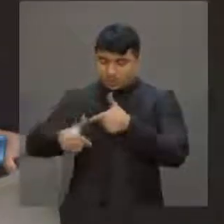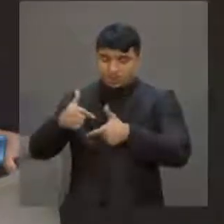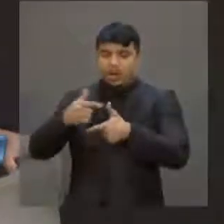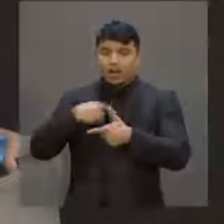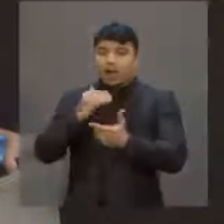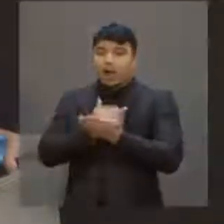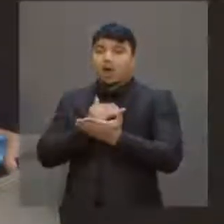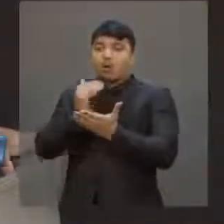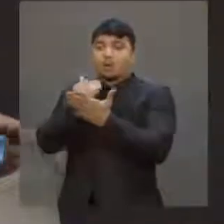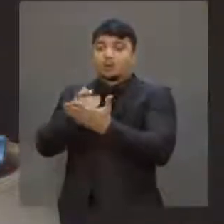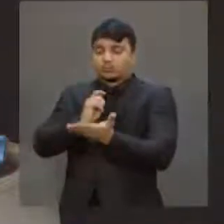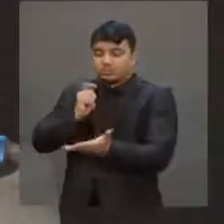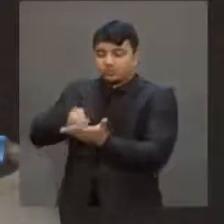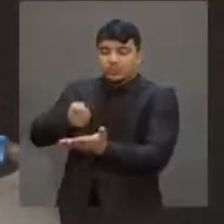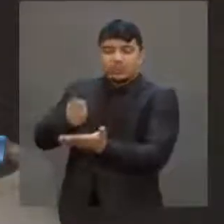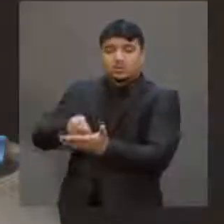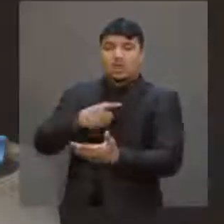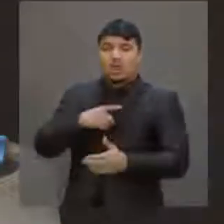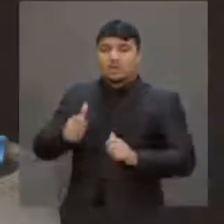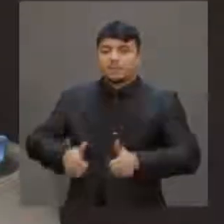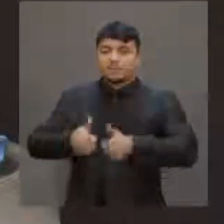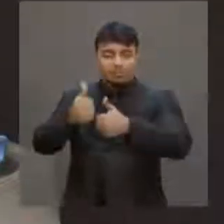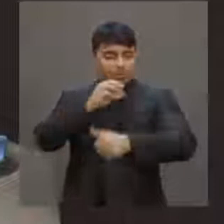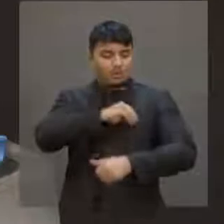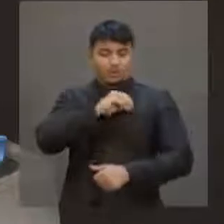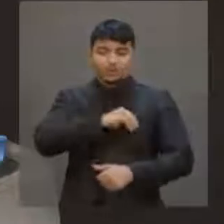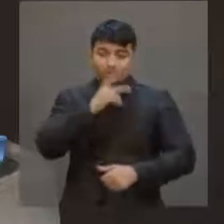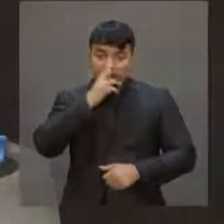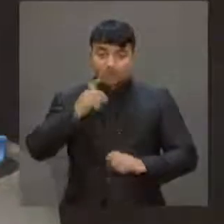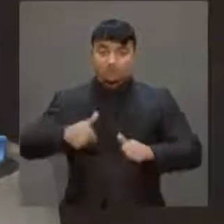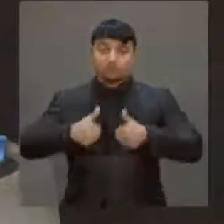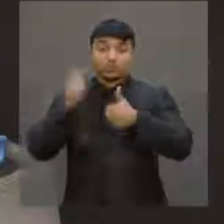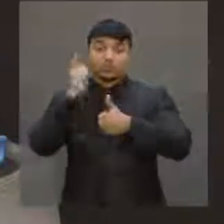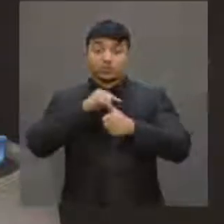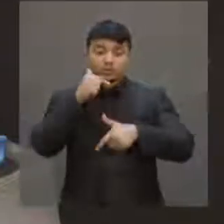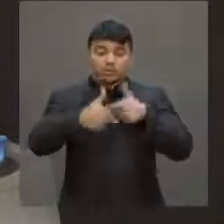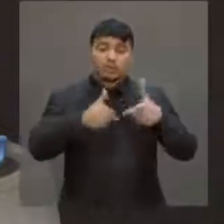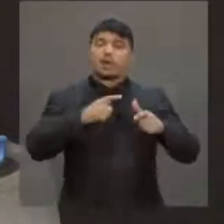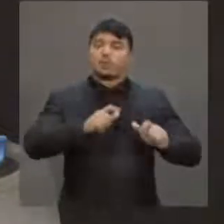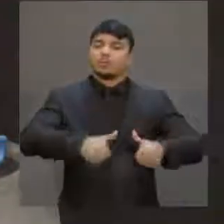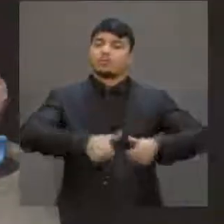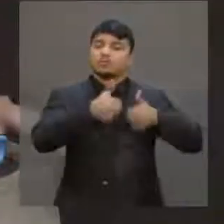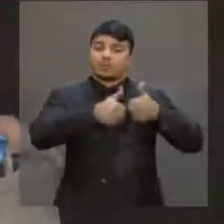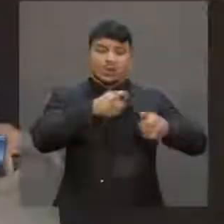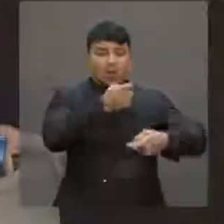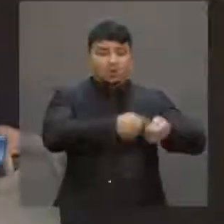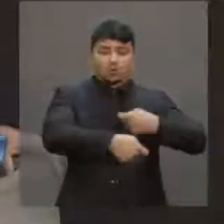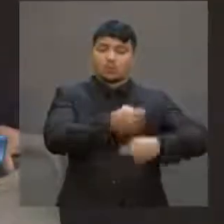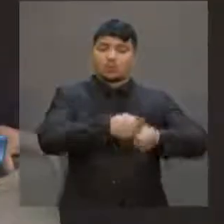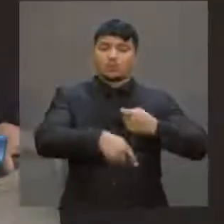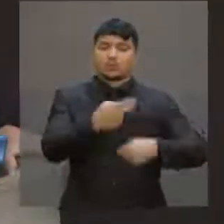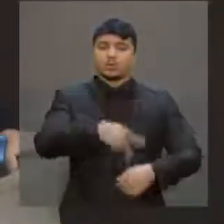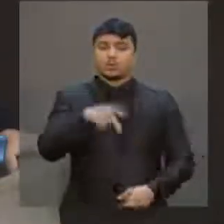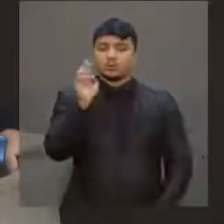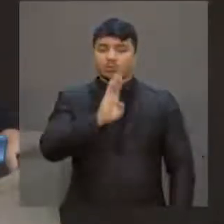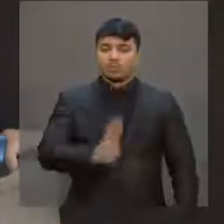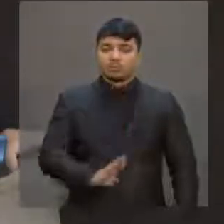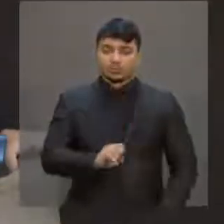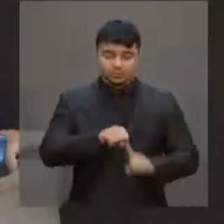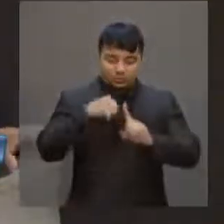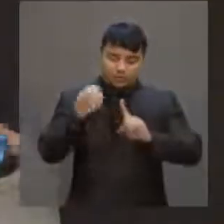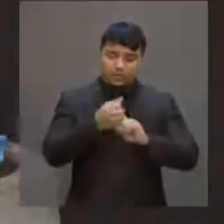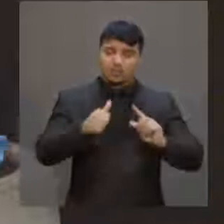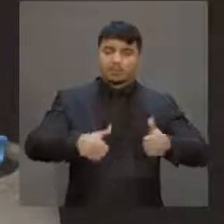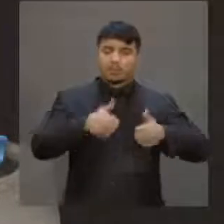melhora a sua capacidade aquisitiva, aumenta o número de postos de trabalho, você melhora, portanto, a circulação na sociedade.